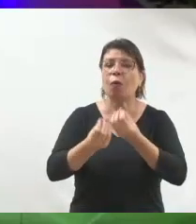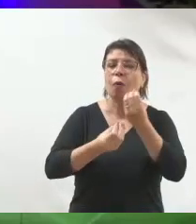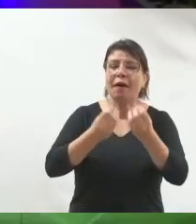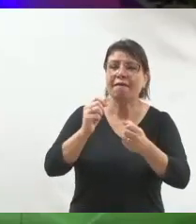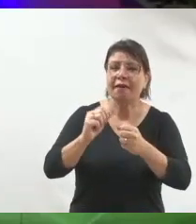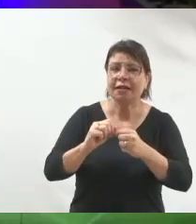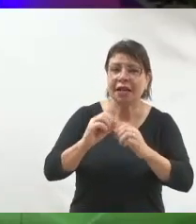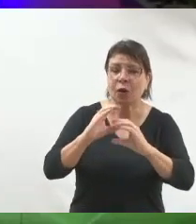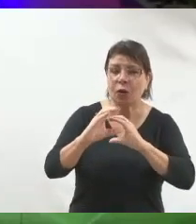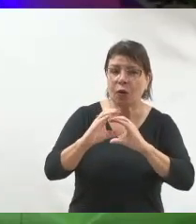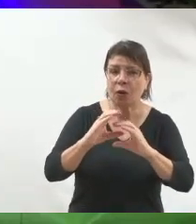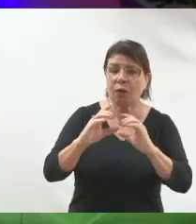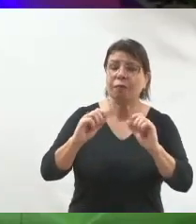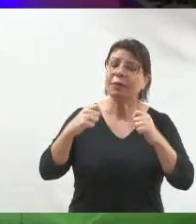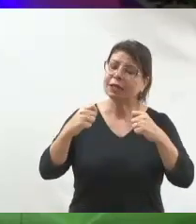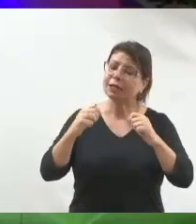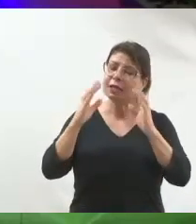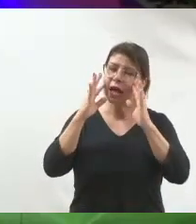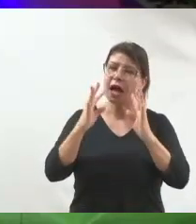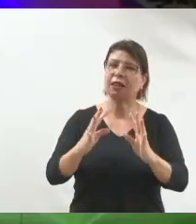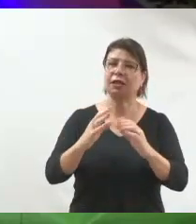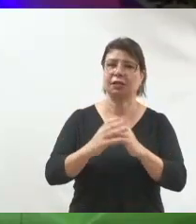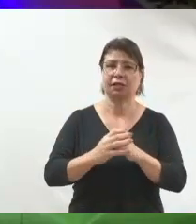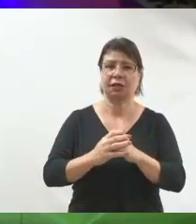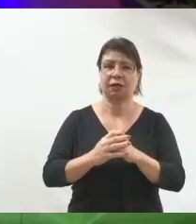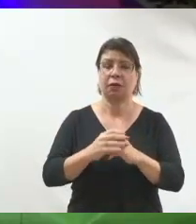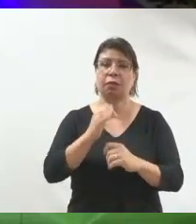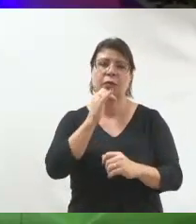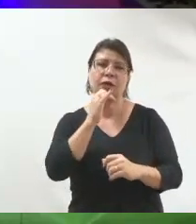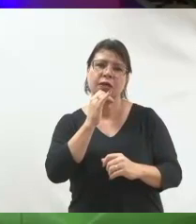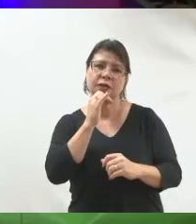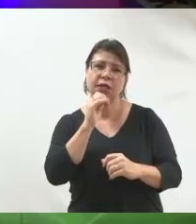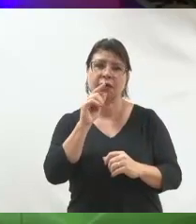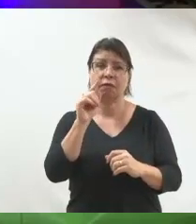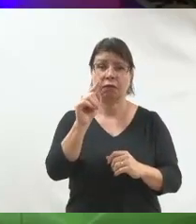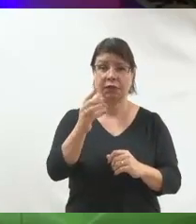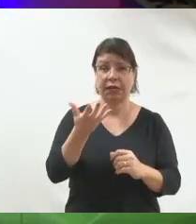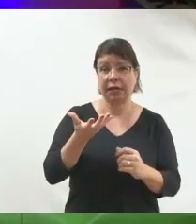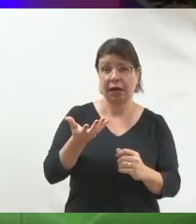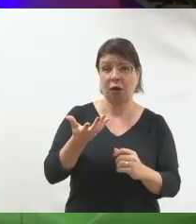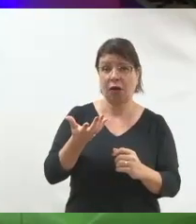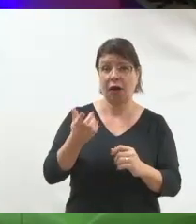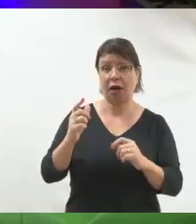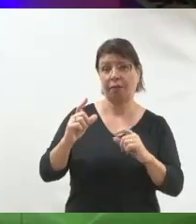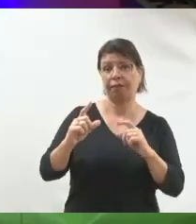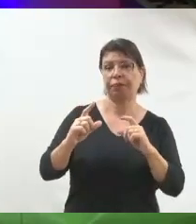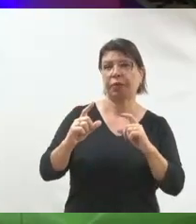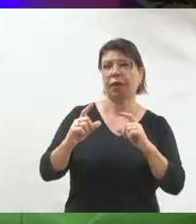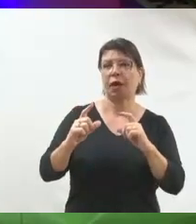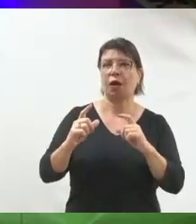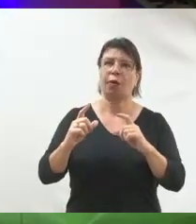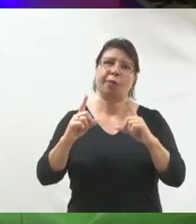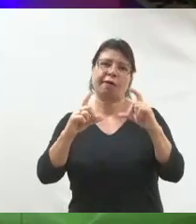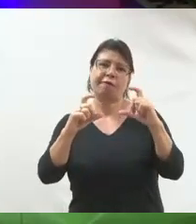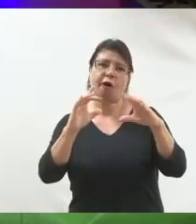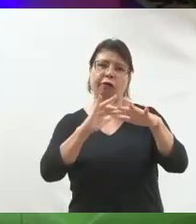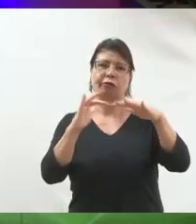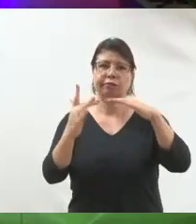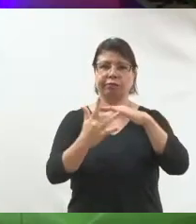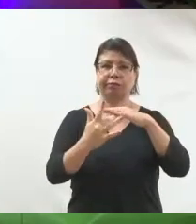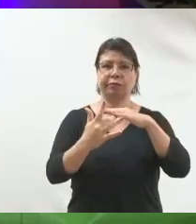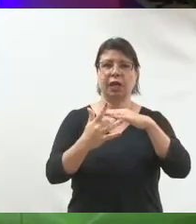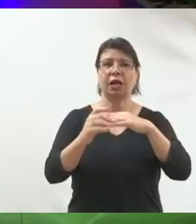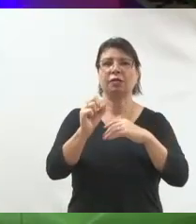exemplo, por colocar na sua rede social uma foto, bebendo uma cervejinha no fim de semana, você vai falar com um público